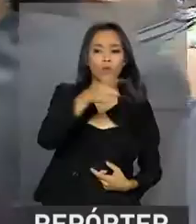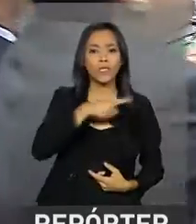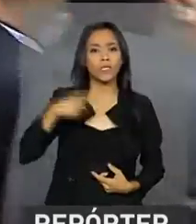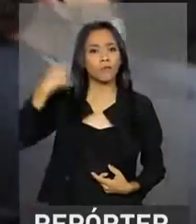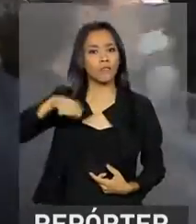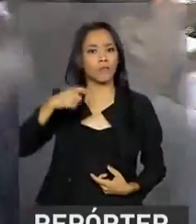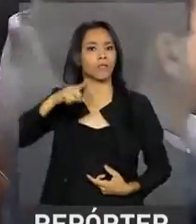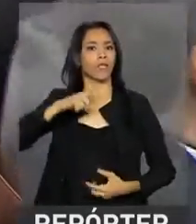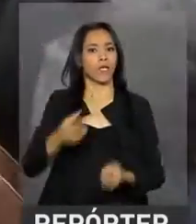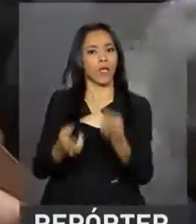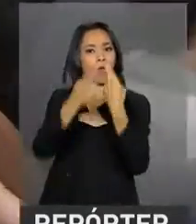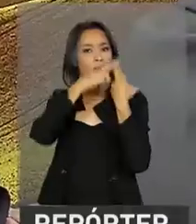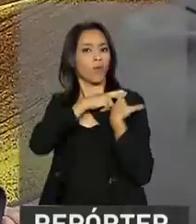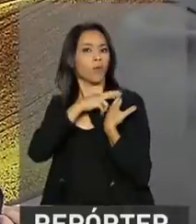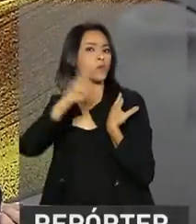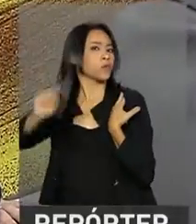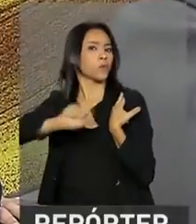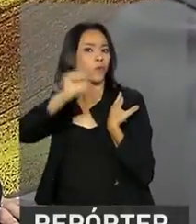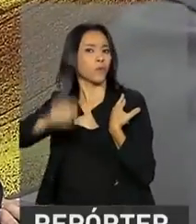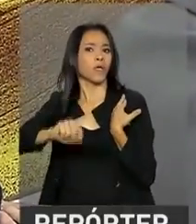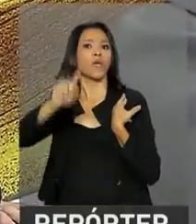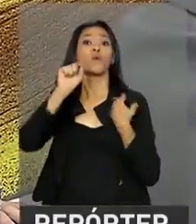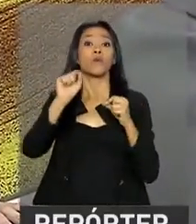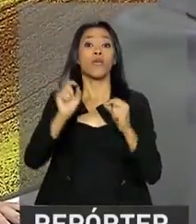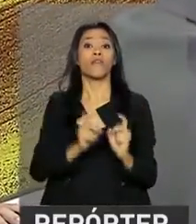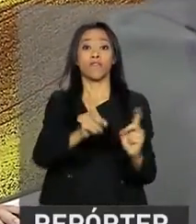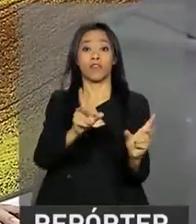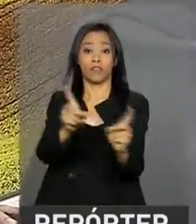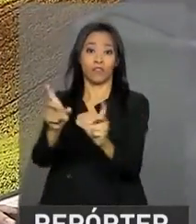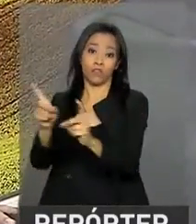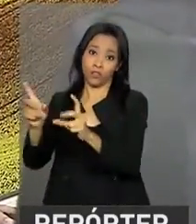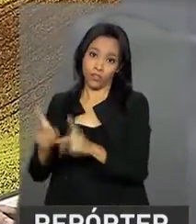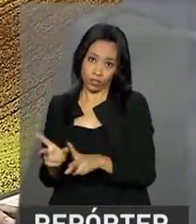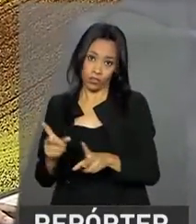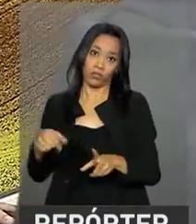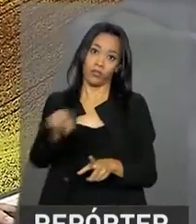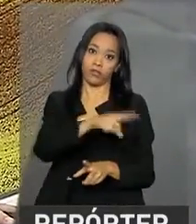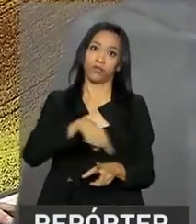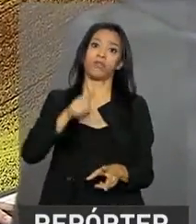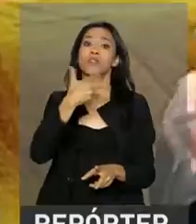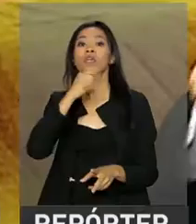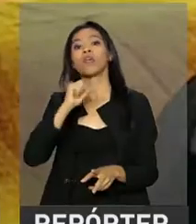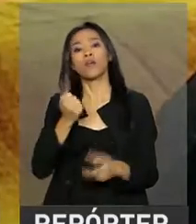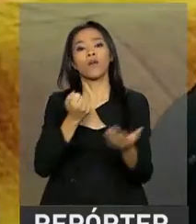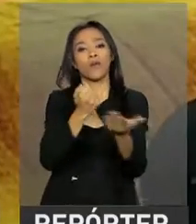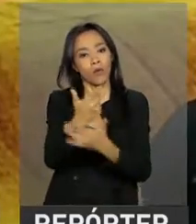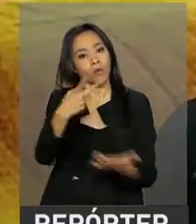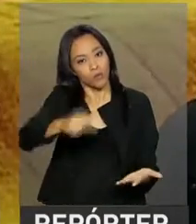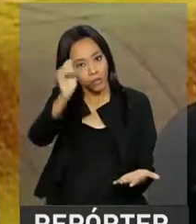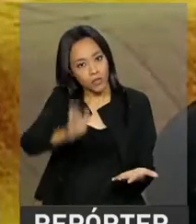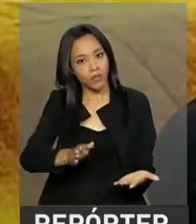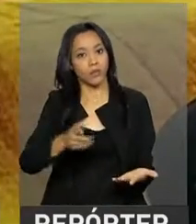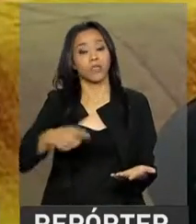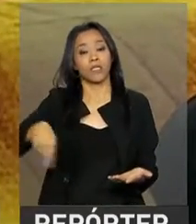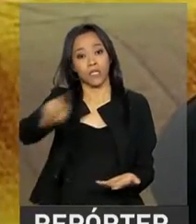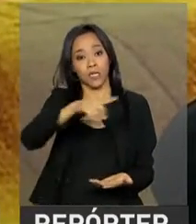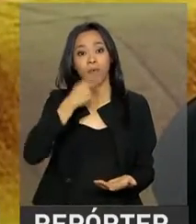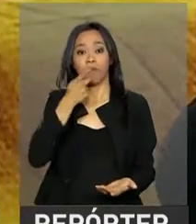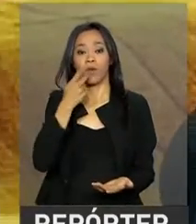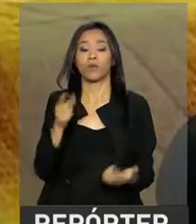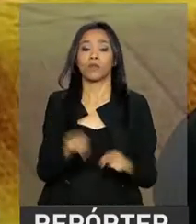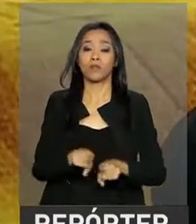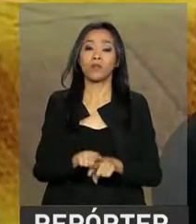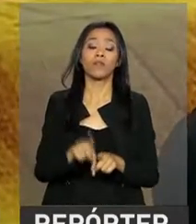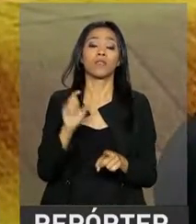ter responsabilidade em relação aos produtos que são consumidos pelos brasileiros. O ministro Blairo Maggi disse ainda